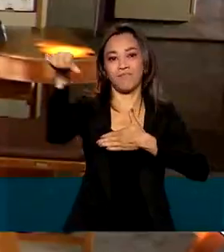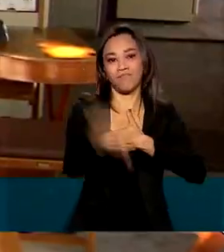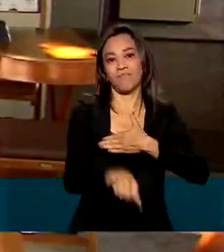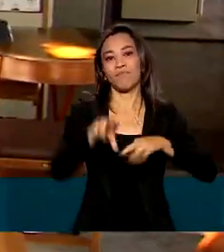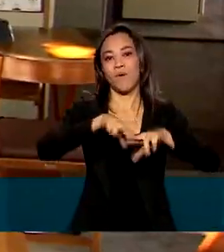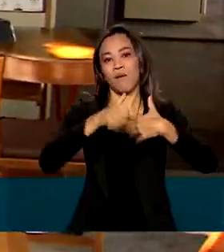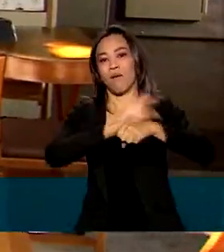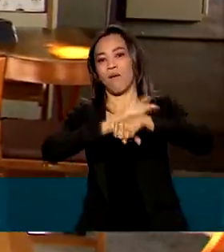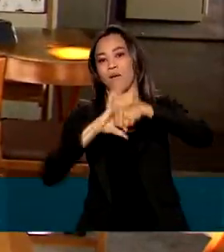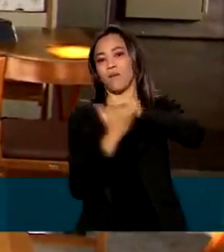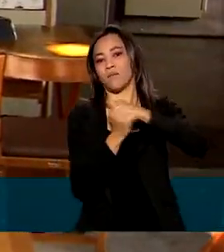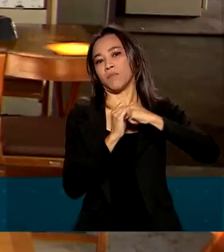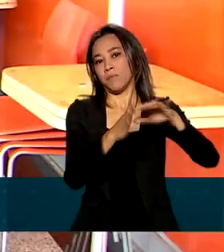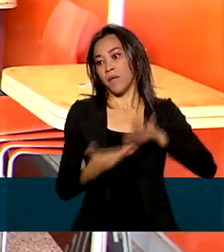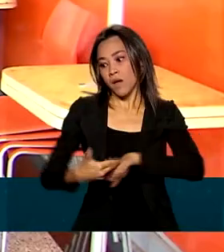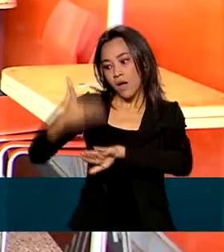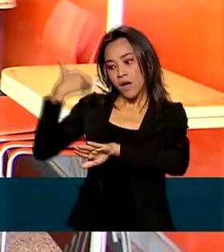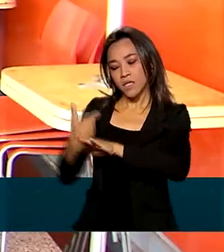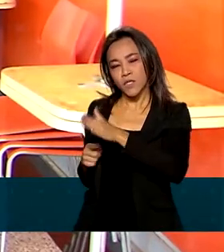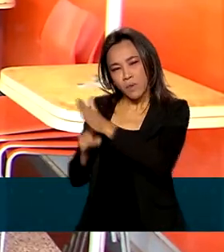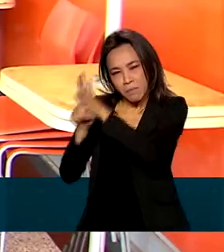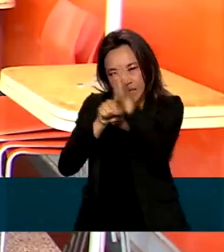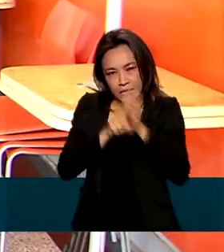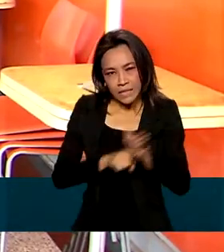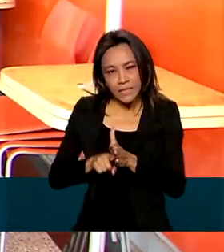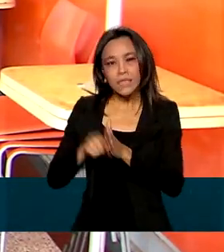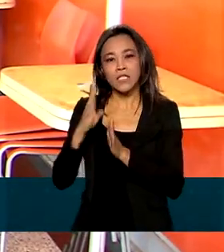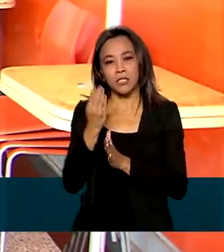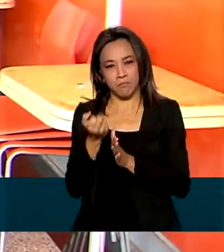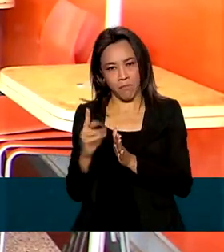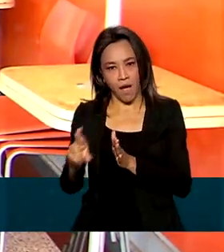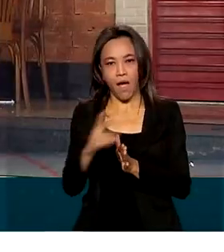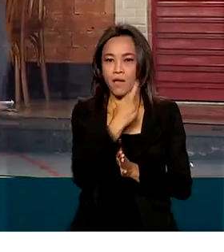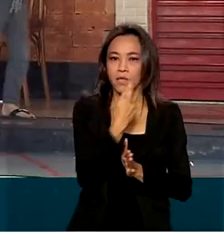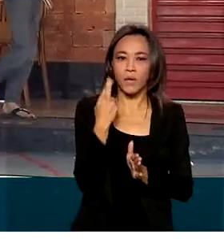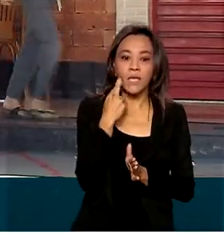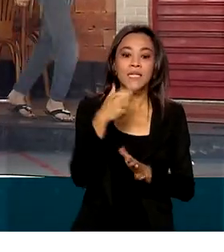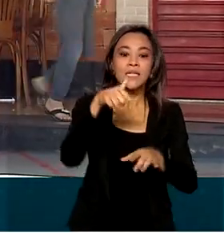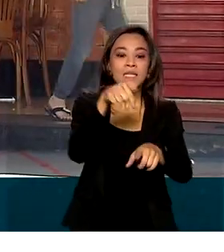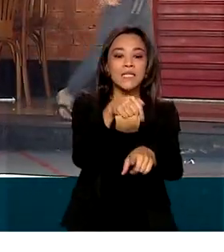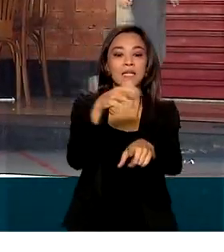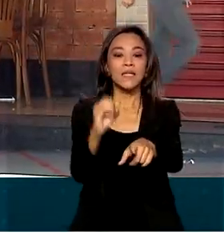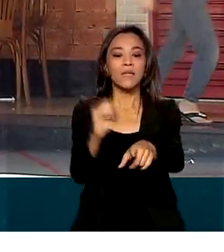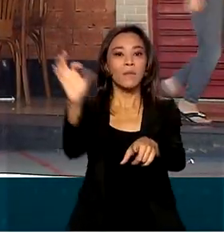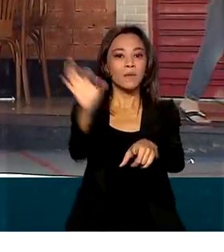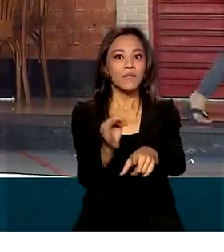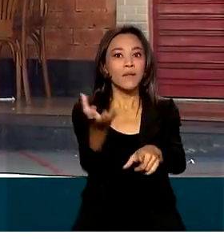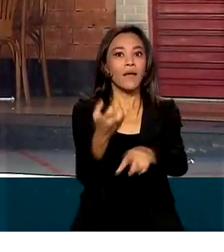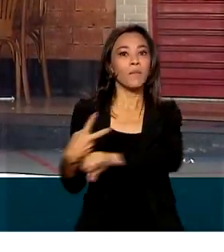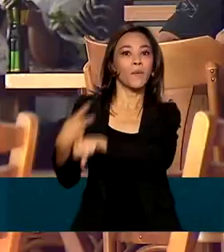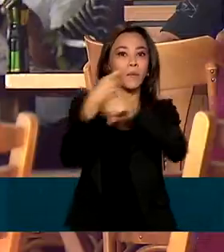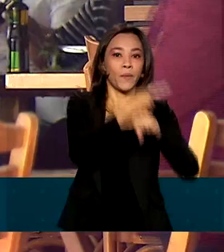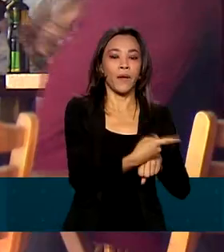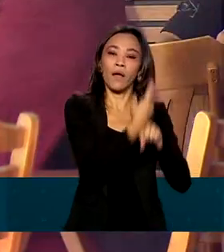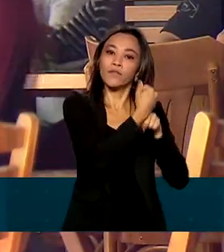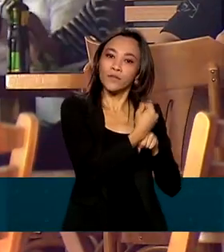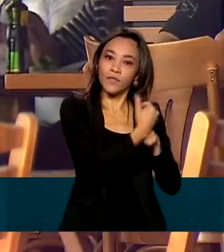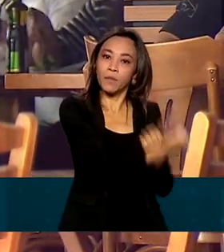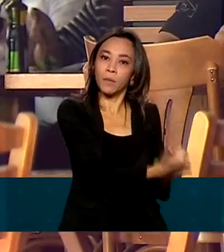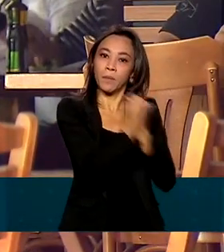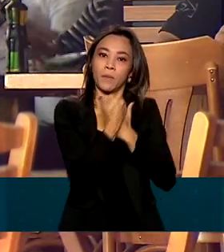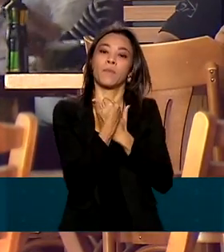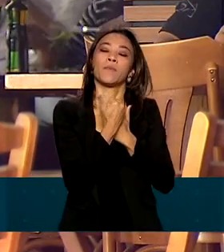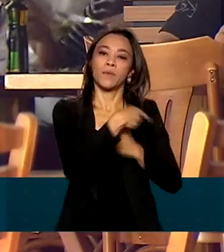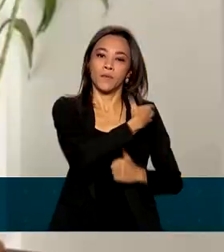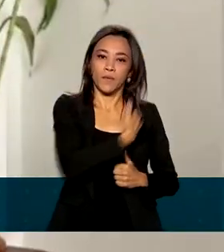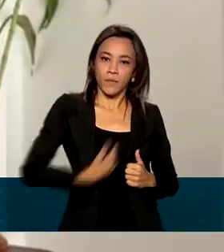Brasileira de Bares e Restaurantes, 60% deles pretendem buscar novamente crédito no Pronamp para continuar de